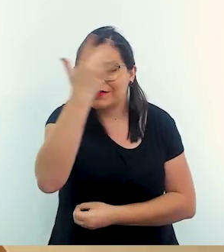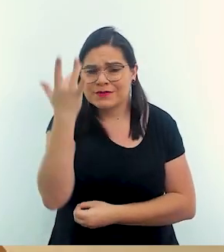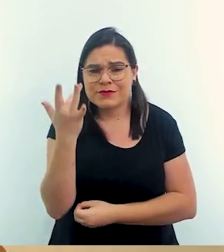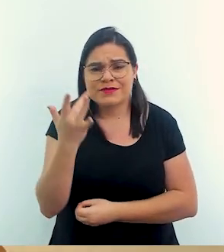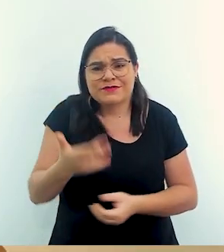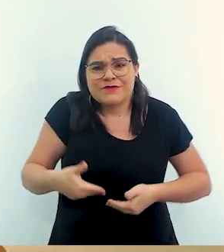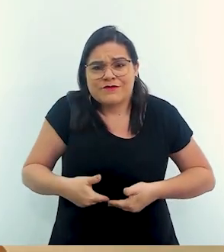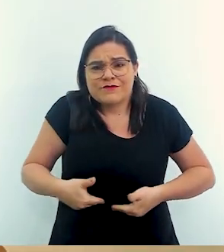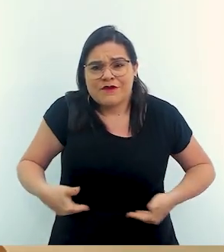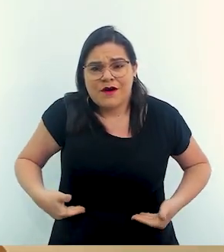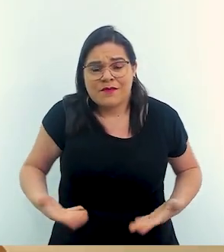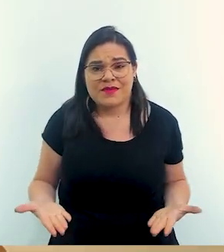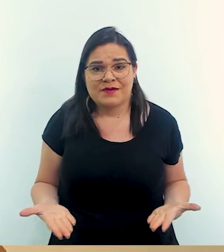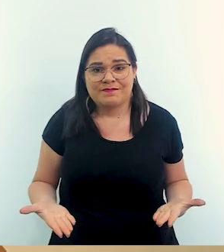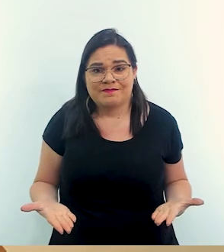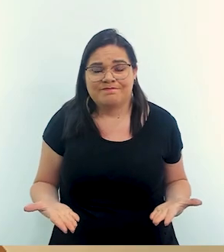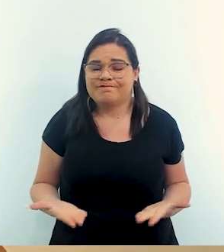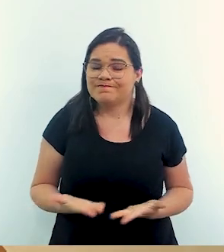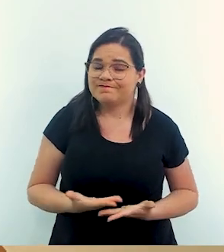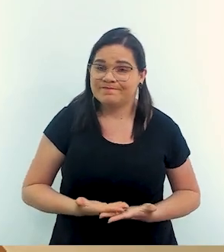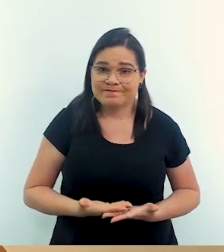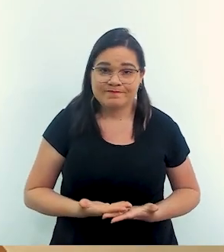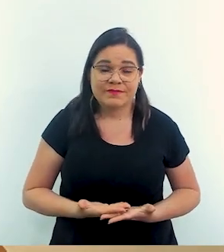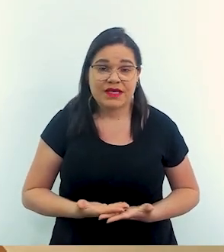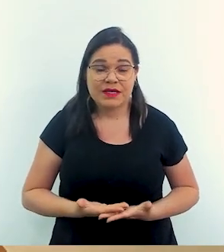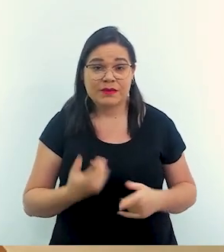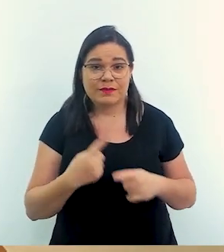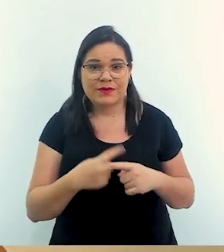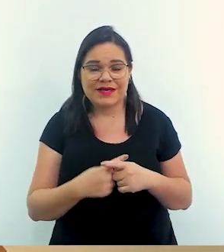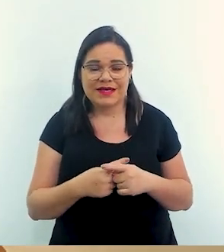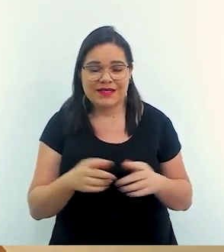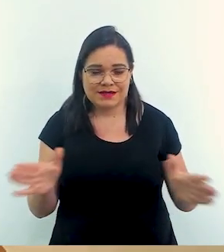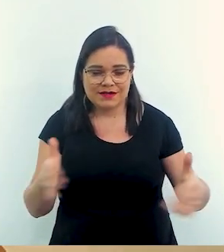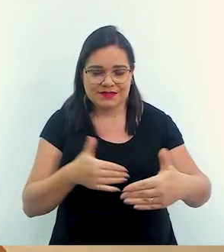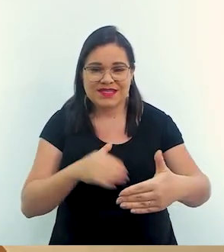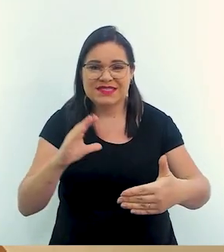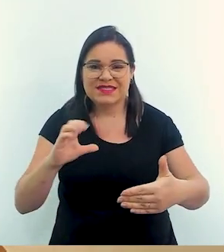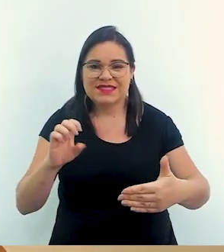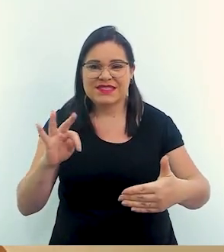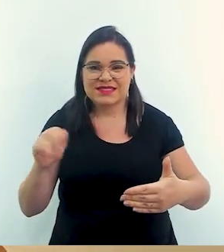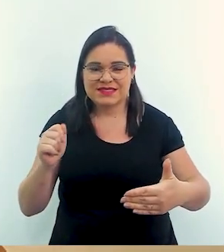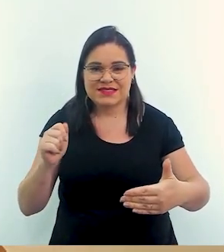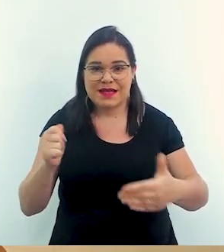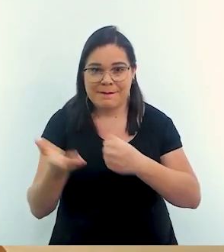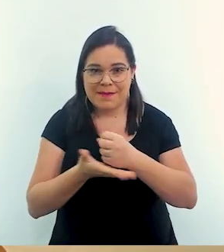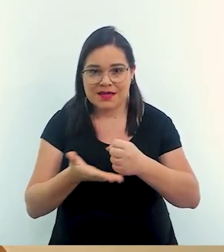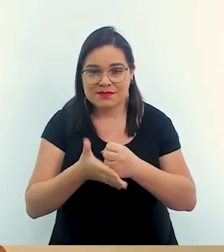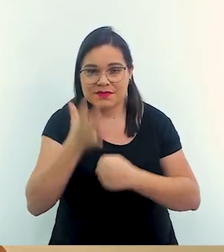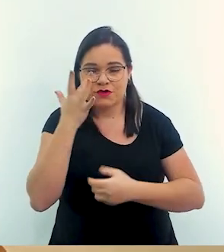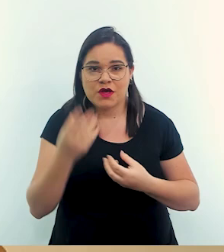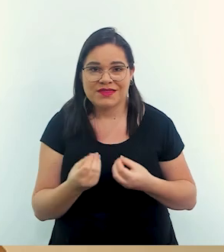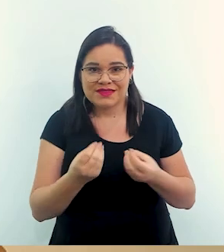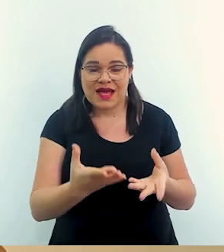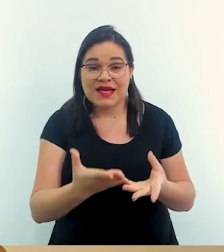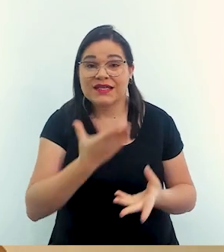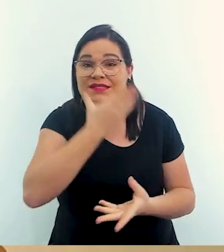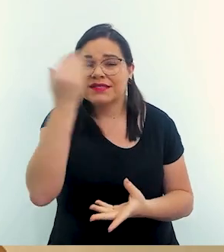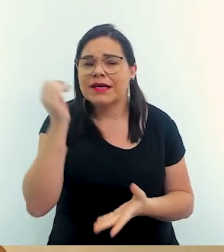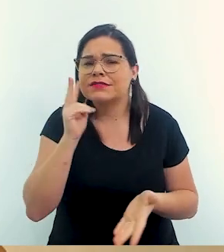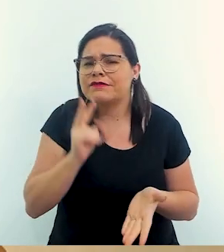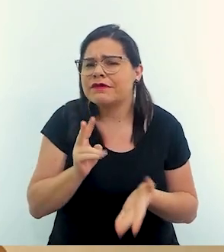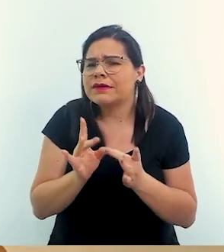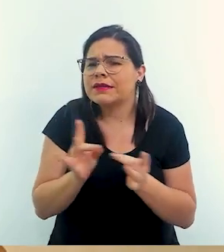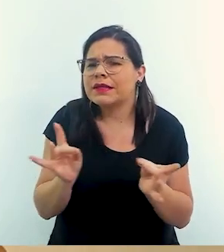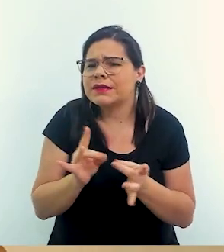de brasileiros passando fome não está escrita. Porque cestas básicas muitas vezes pessoas doam a cesta básica e ela